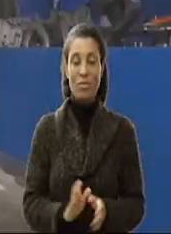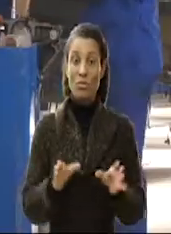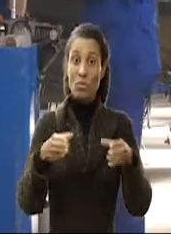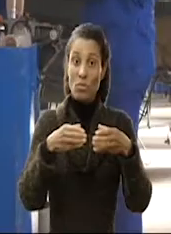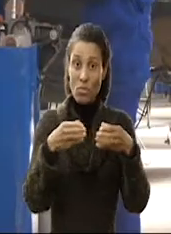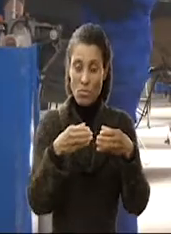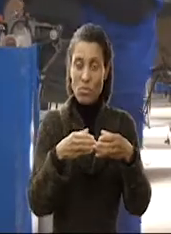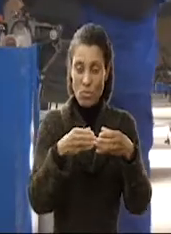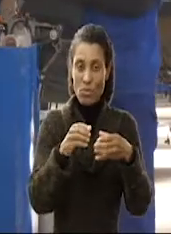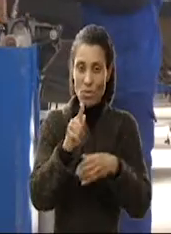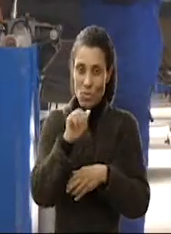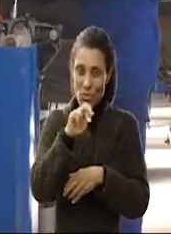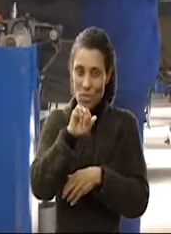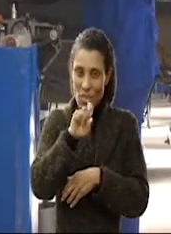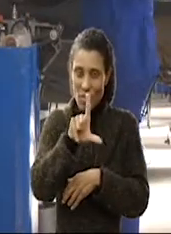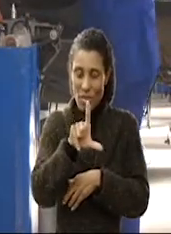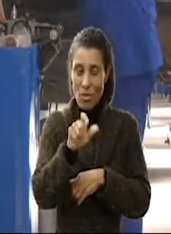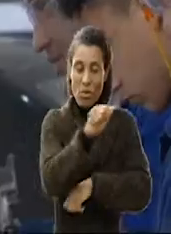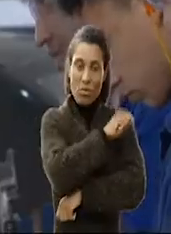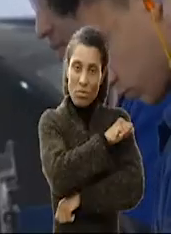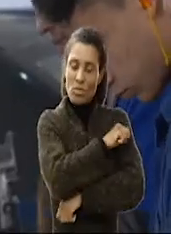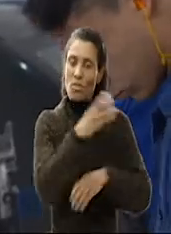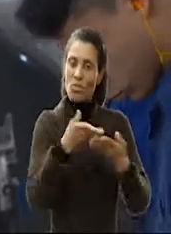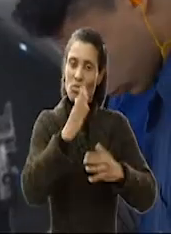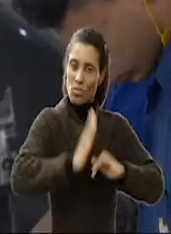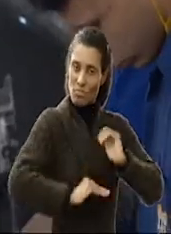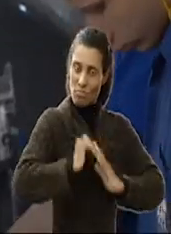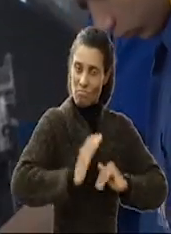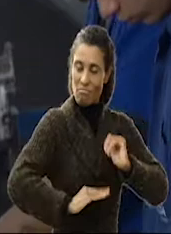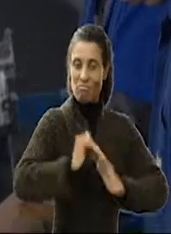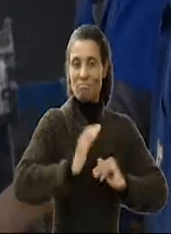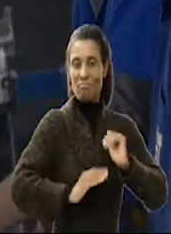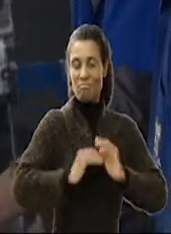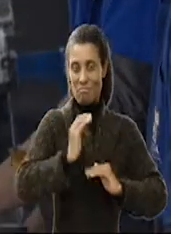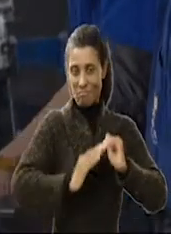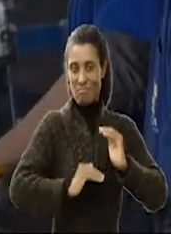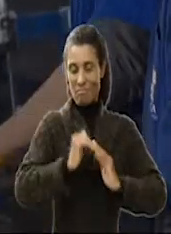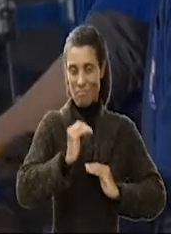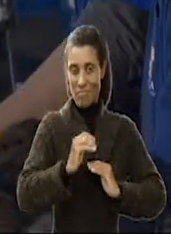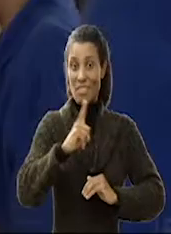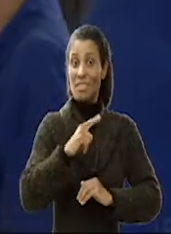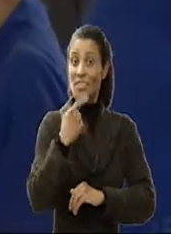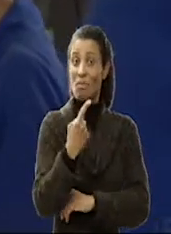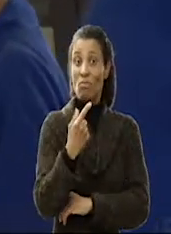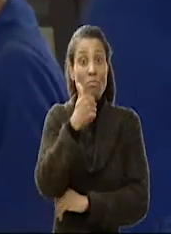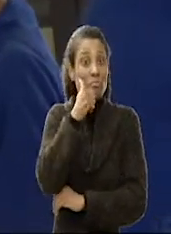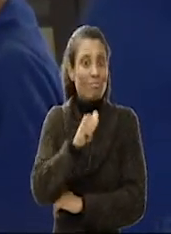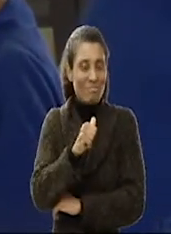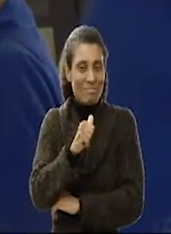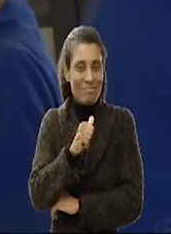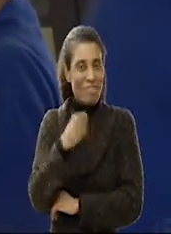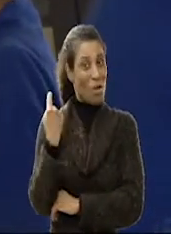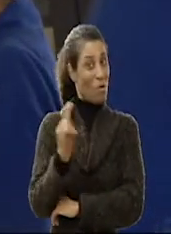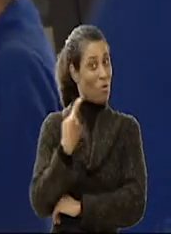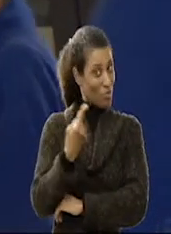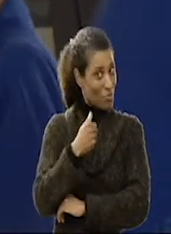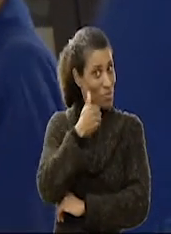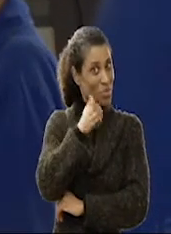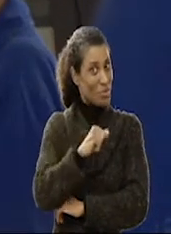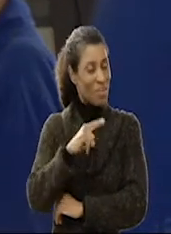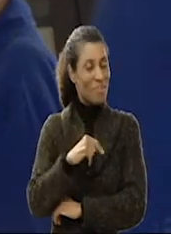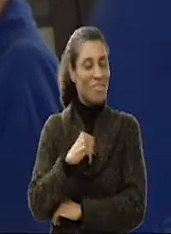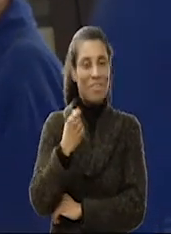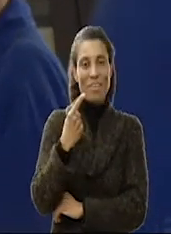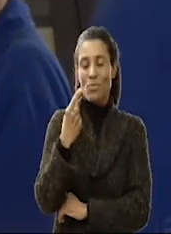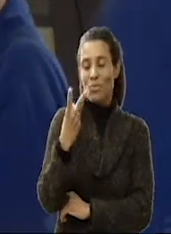Na turma do Gabriel, os alunos já estão na parte prática. E entre eles, há uma menina. A única